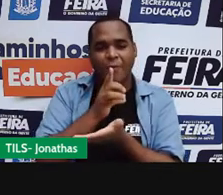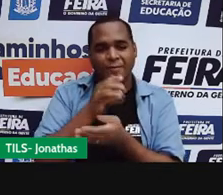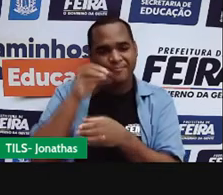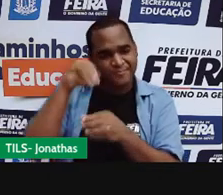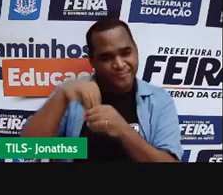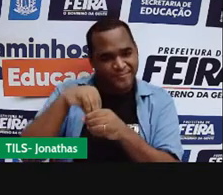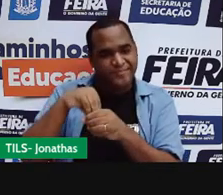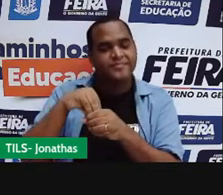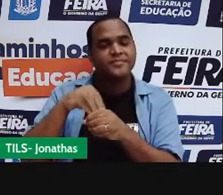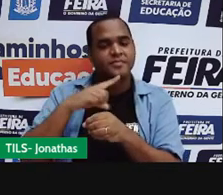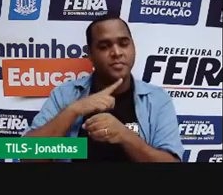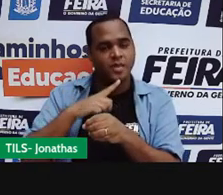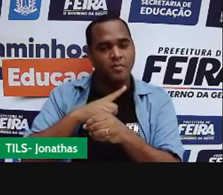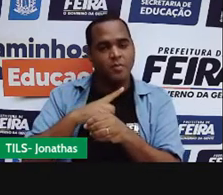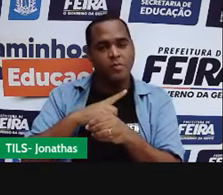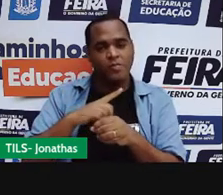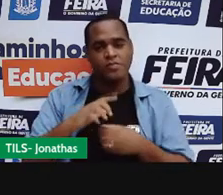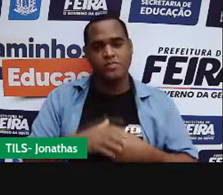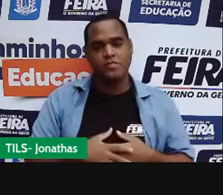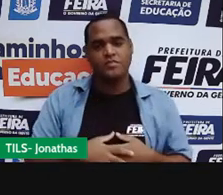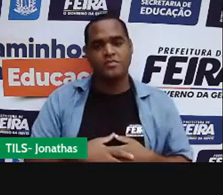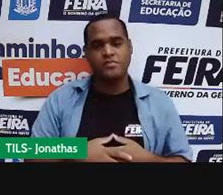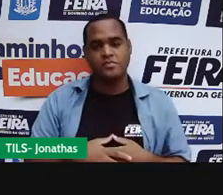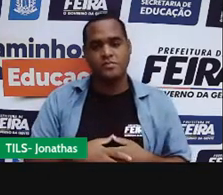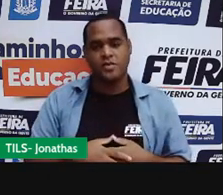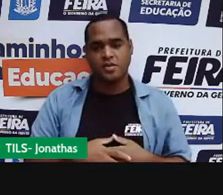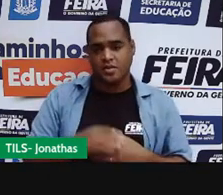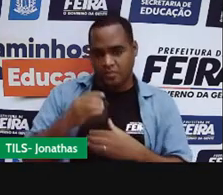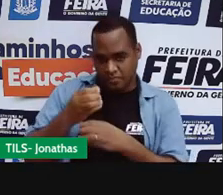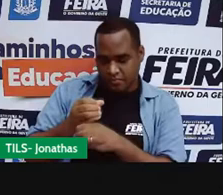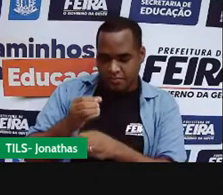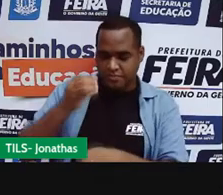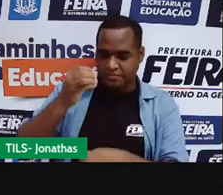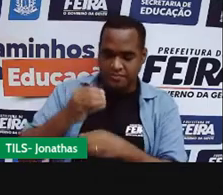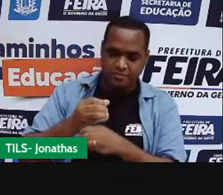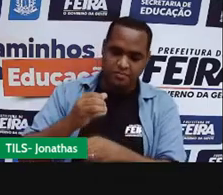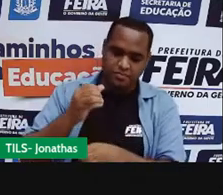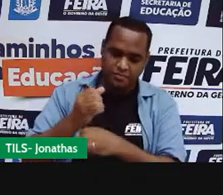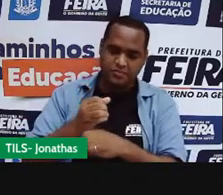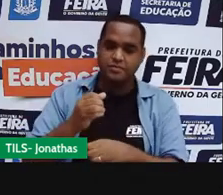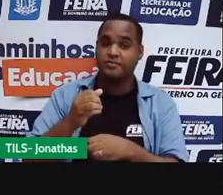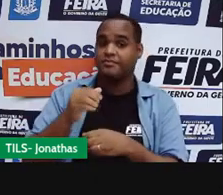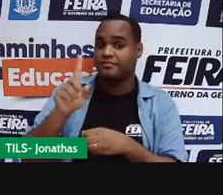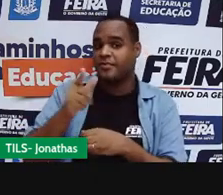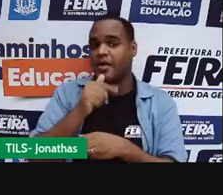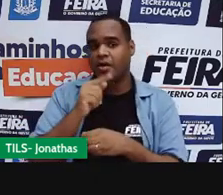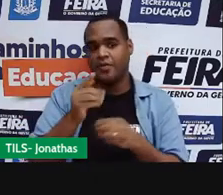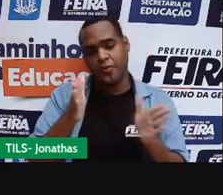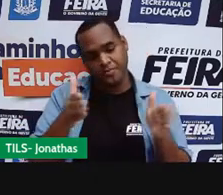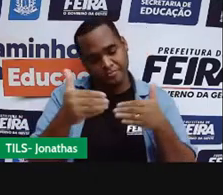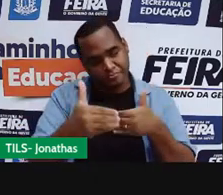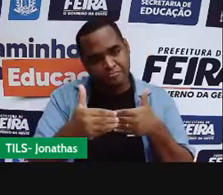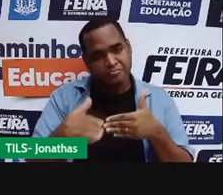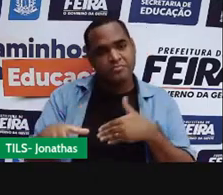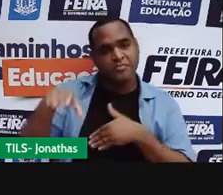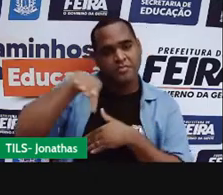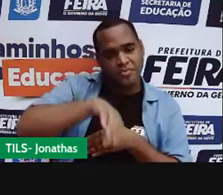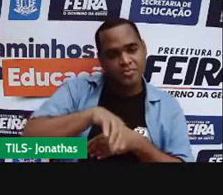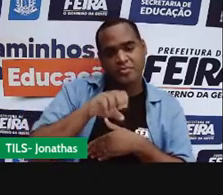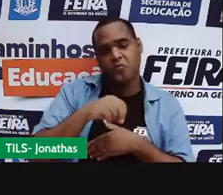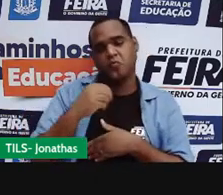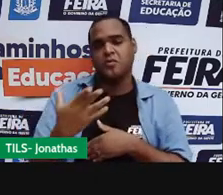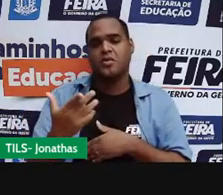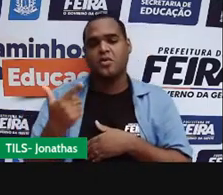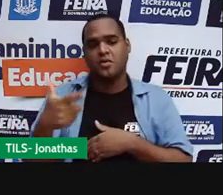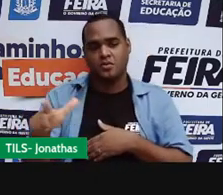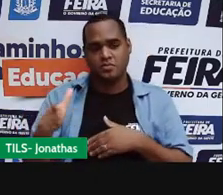eu vou ter ela com esse formato cilíndrico, se eu boto numa caixa quadrada, ela vai ficar quadrada. Se eu boto dentro de um recipiente